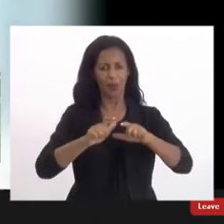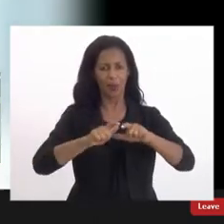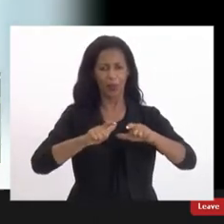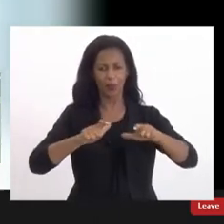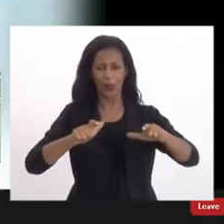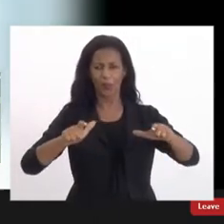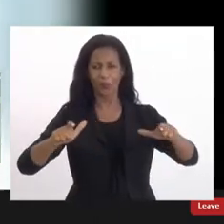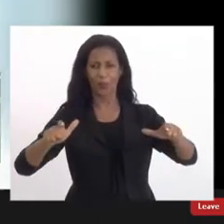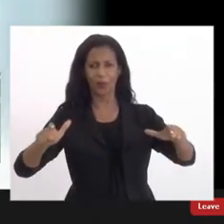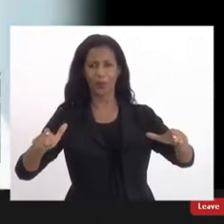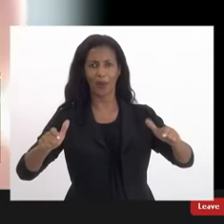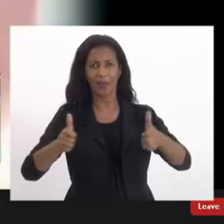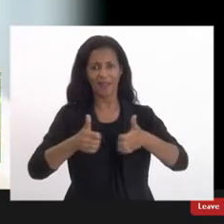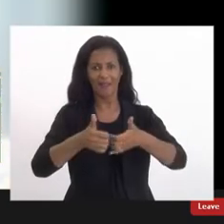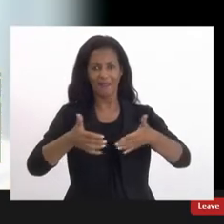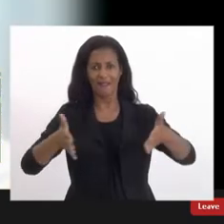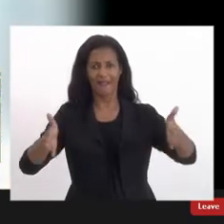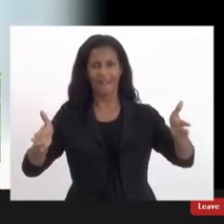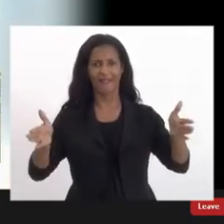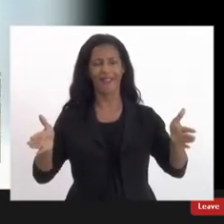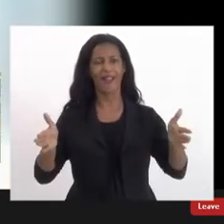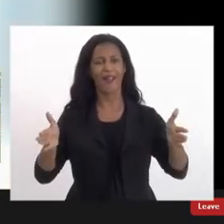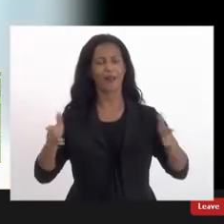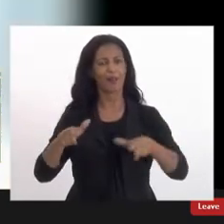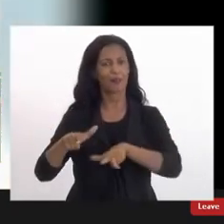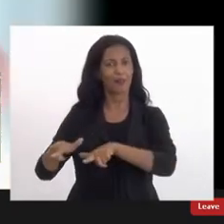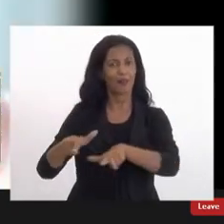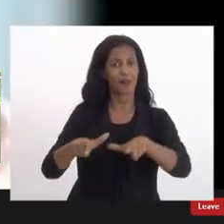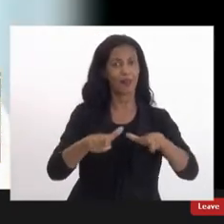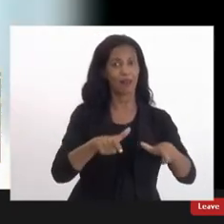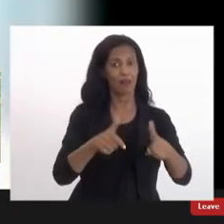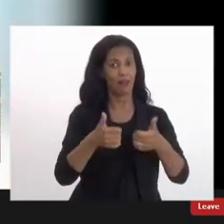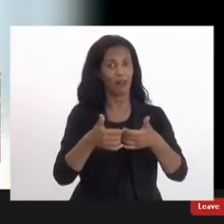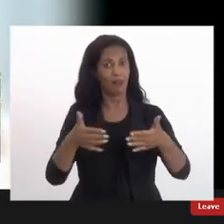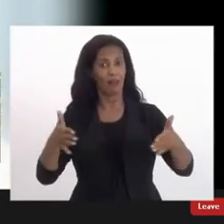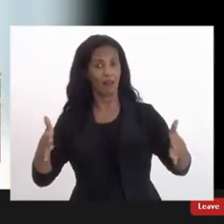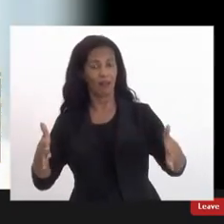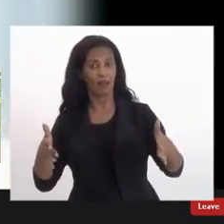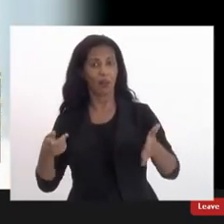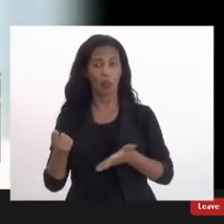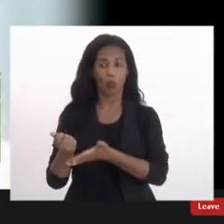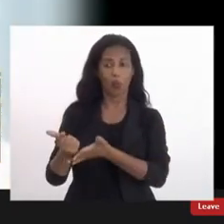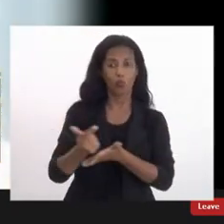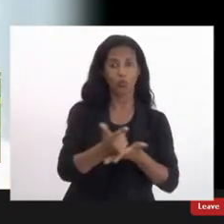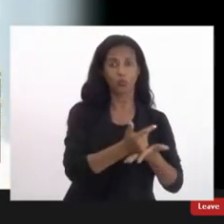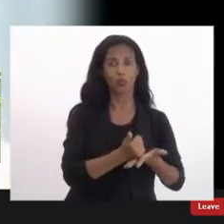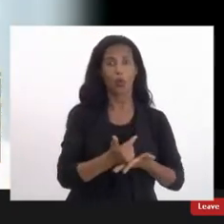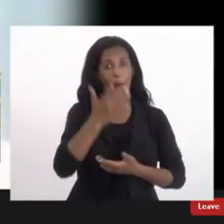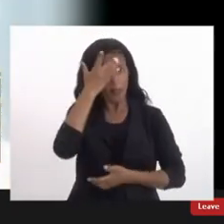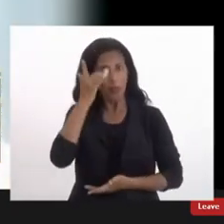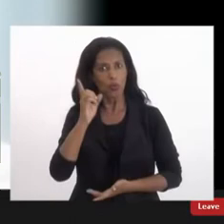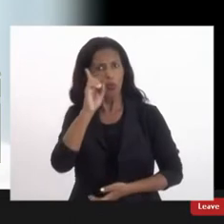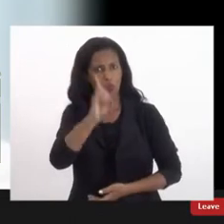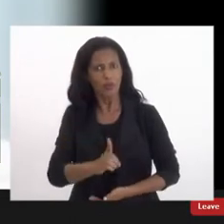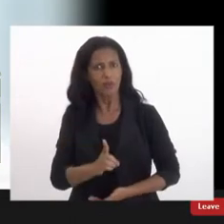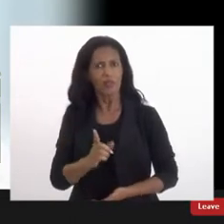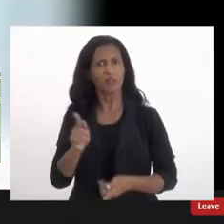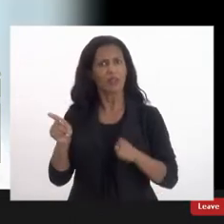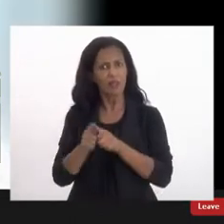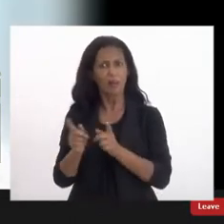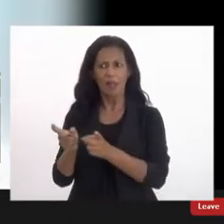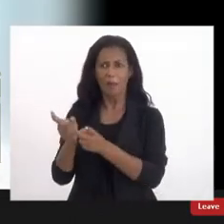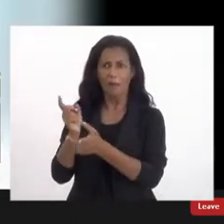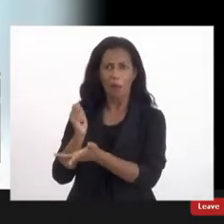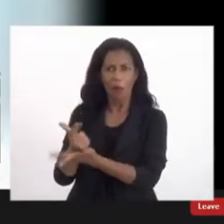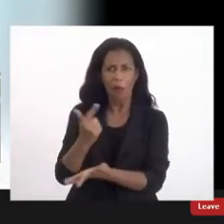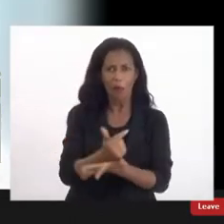ele amplia o mercado de trabalho ele amplia o mercado consumidor porque pessoas com deficiência também consomem a gente só